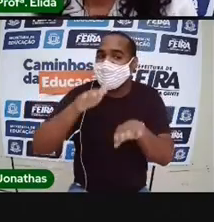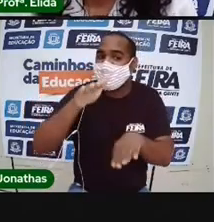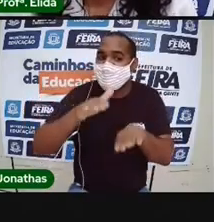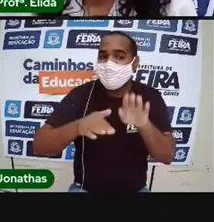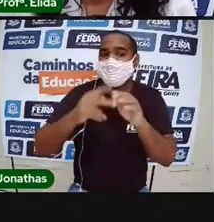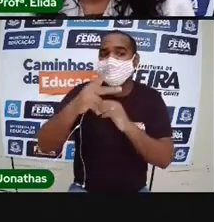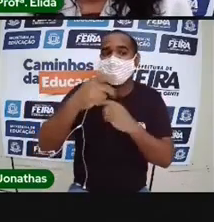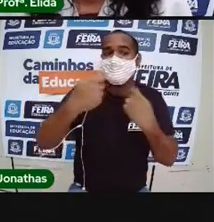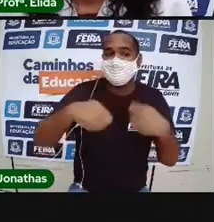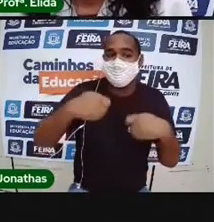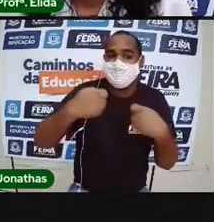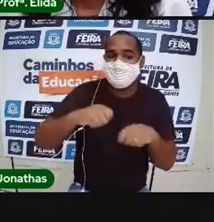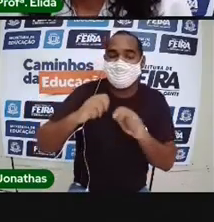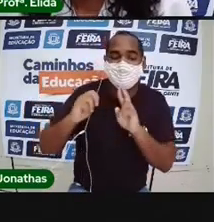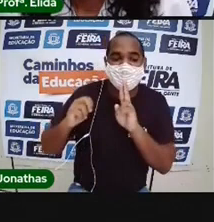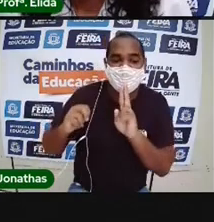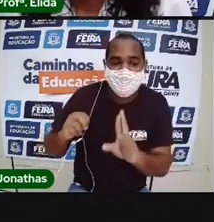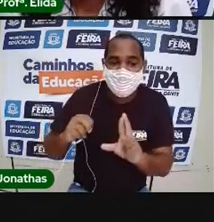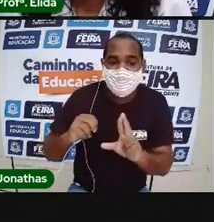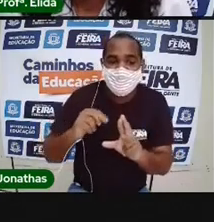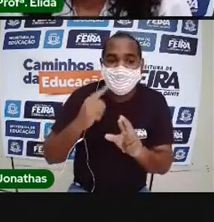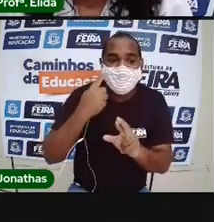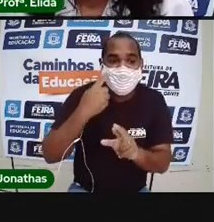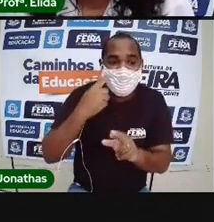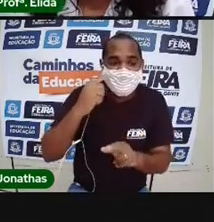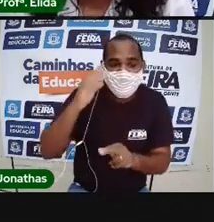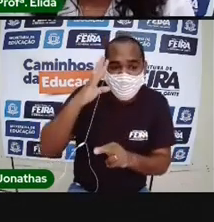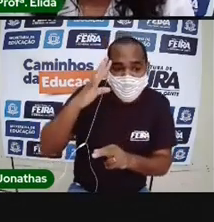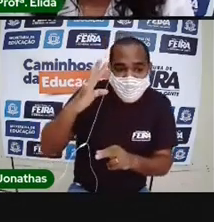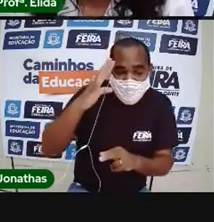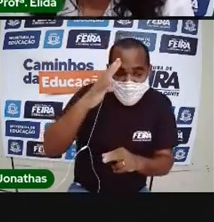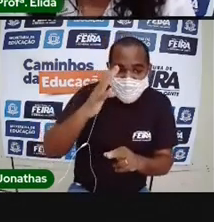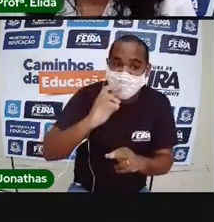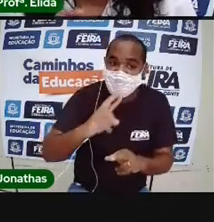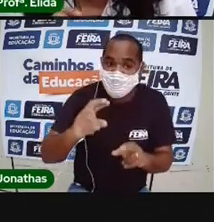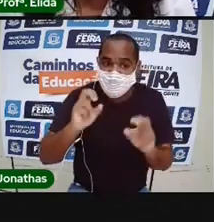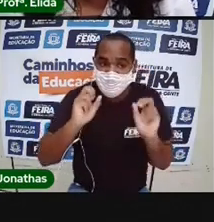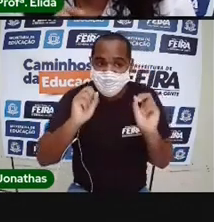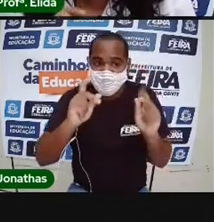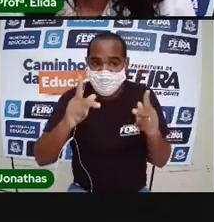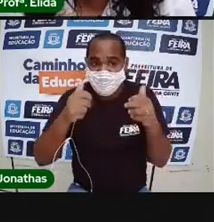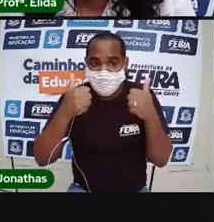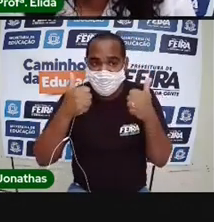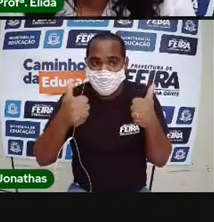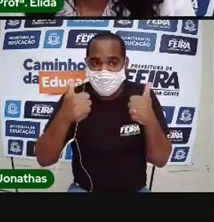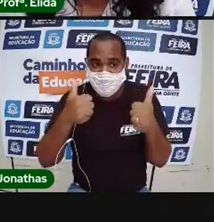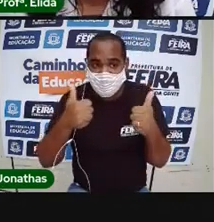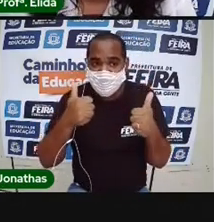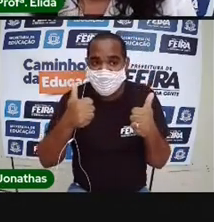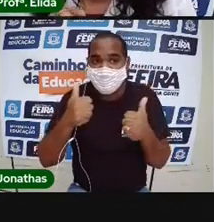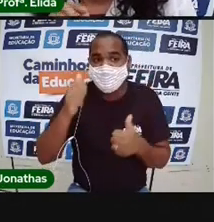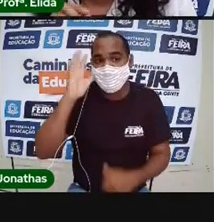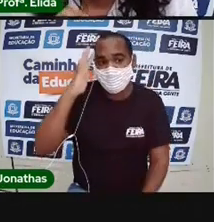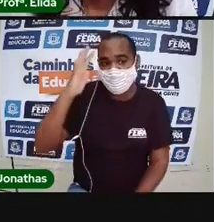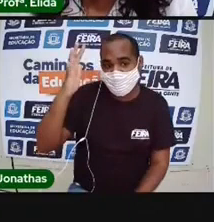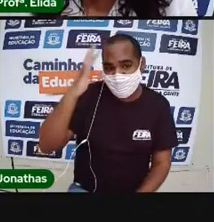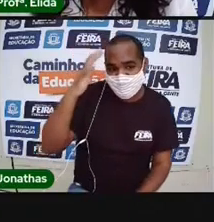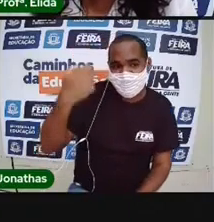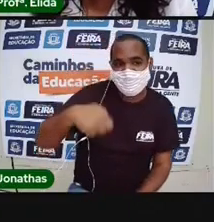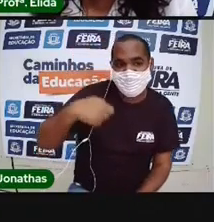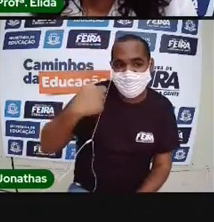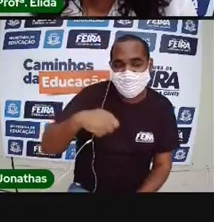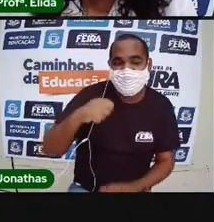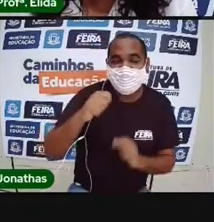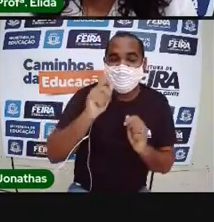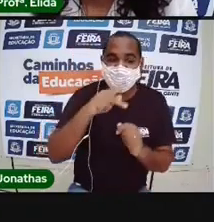responder da charada, da adivinha, tá bom? Então, presta bastante atenção, que a prova é ler